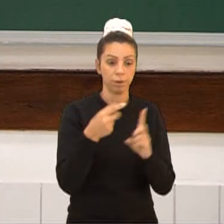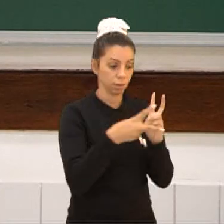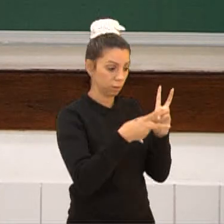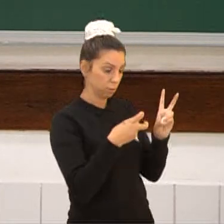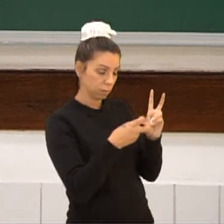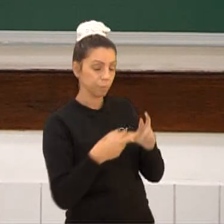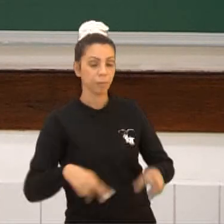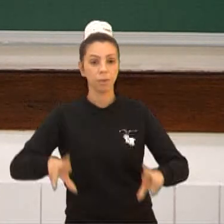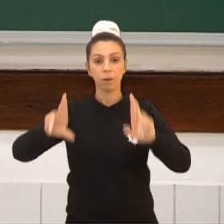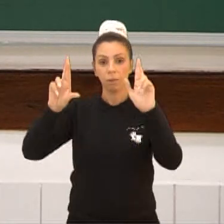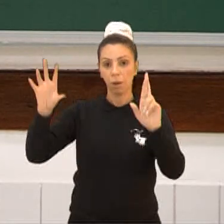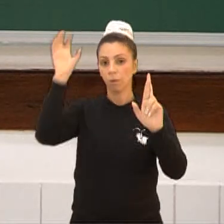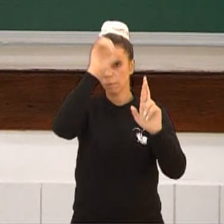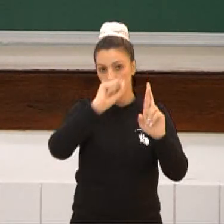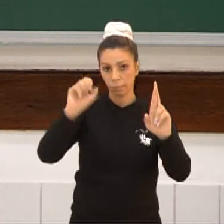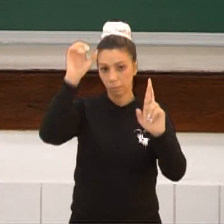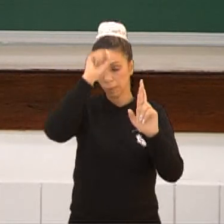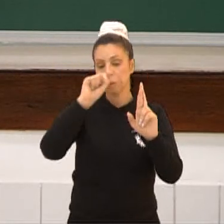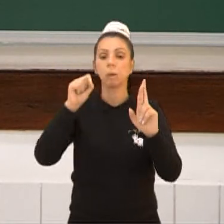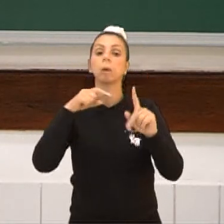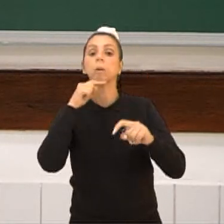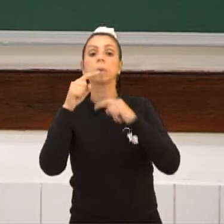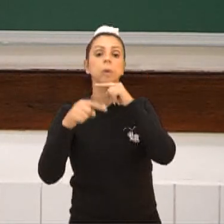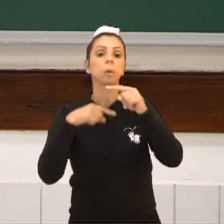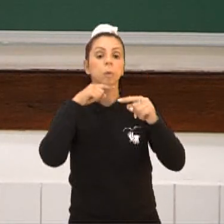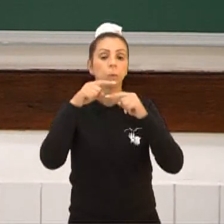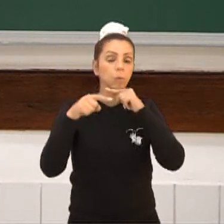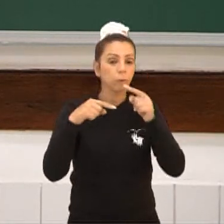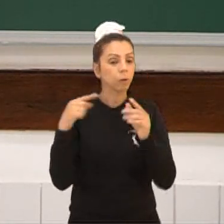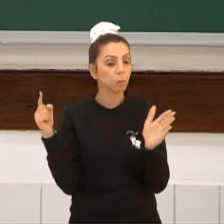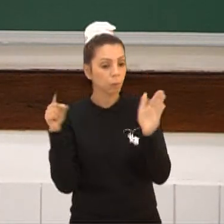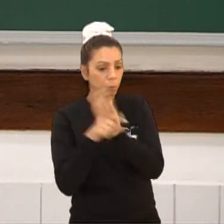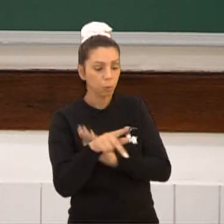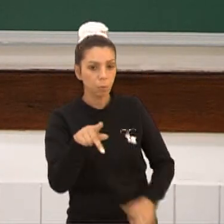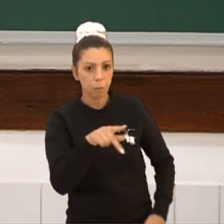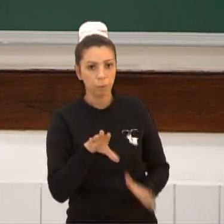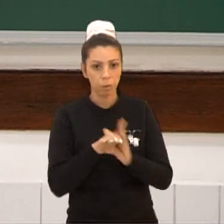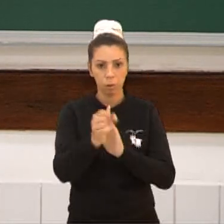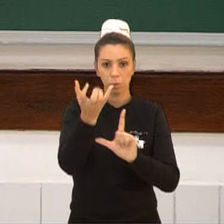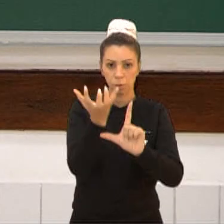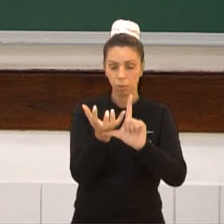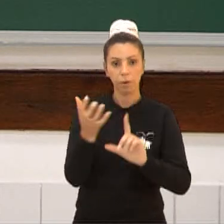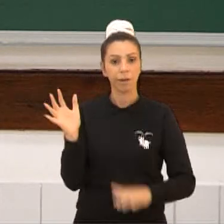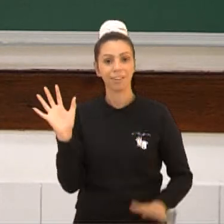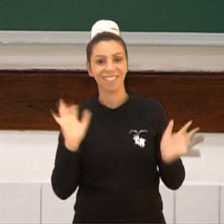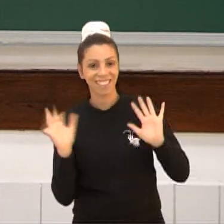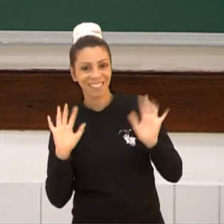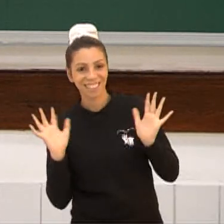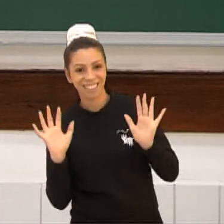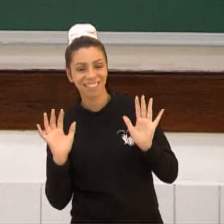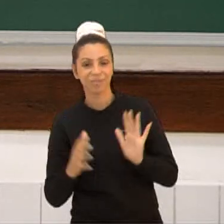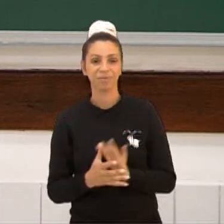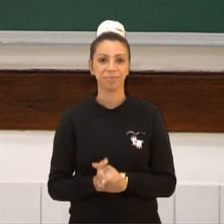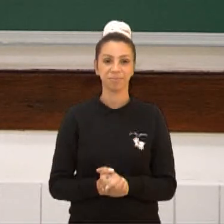Espero que você tenha aprendido. Qualquer dúvida, passa para o seu professor no class e até a próxima aula. Até.